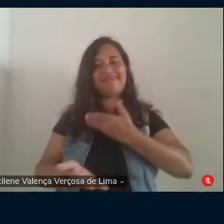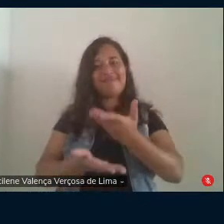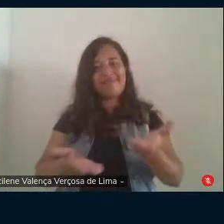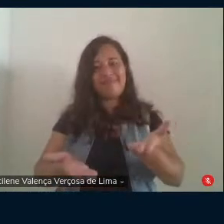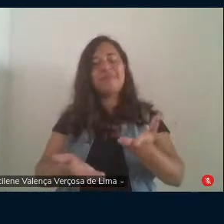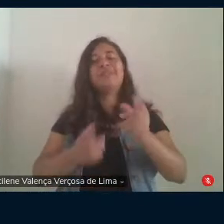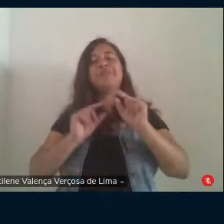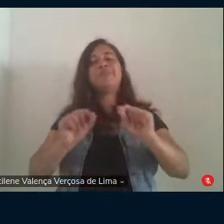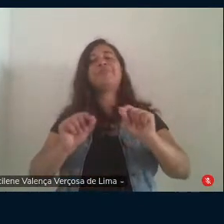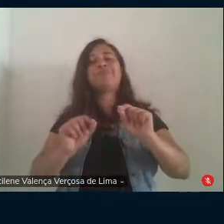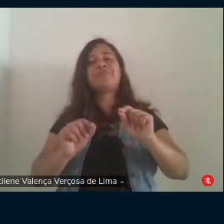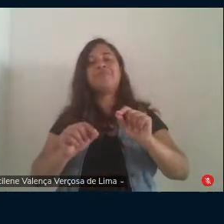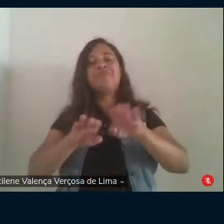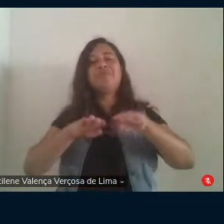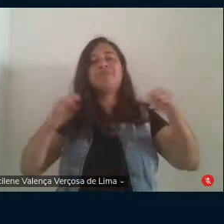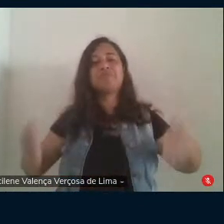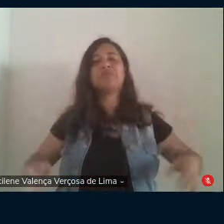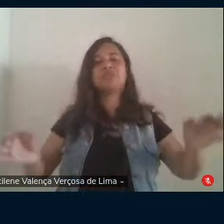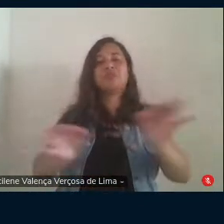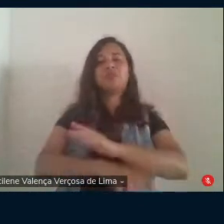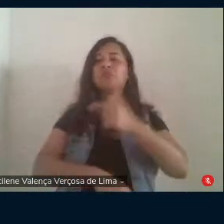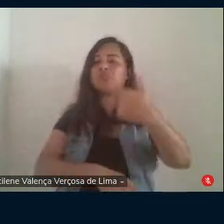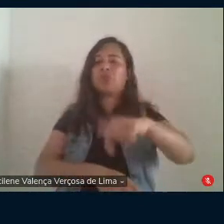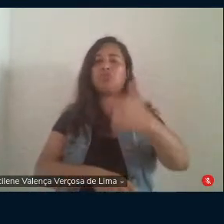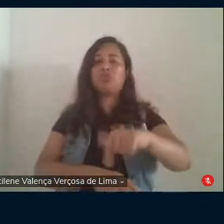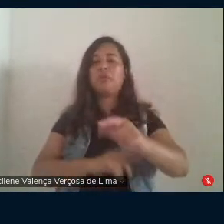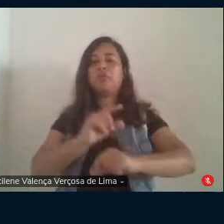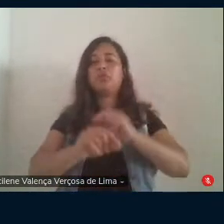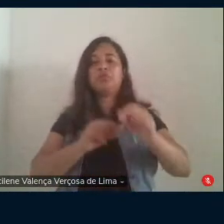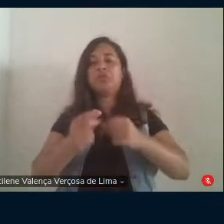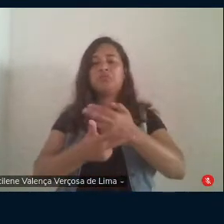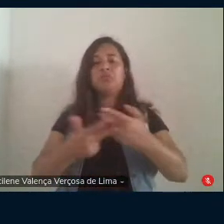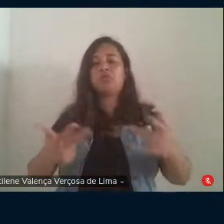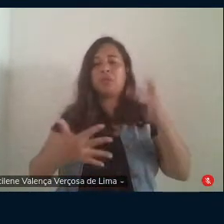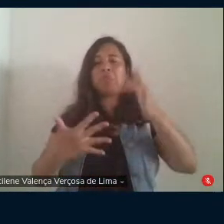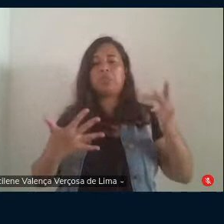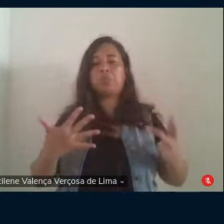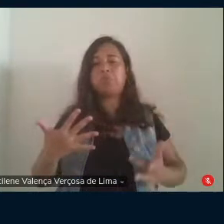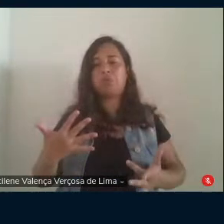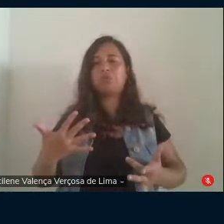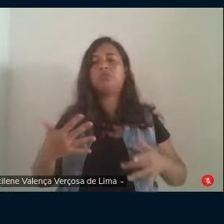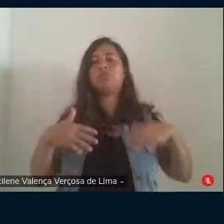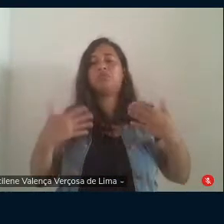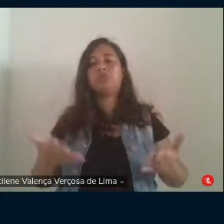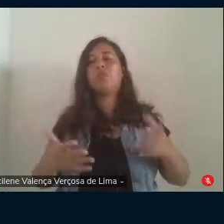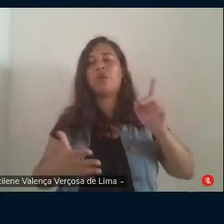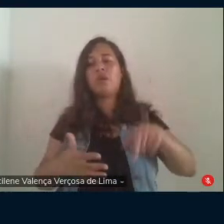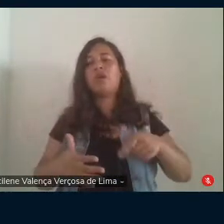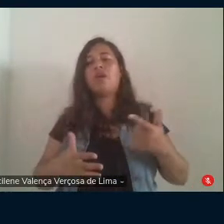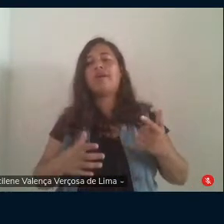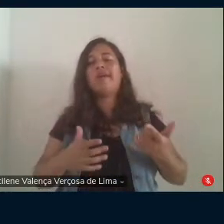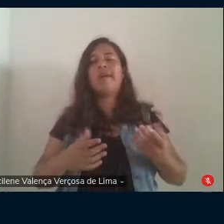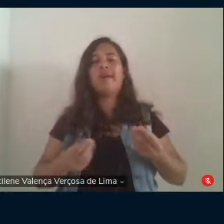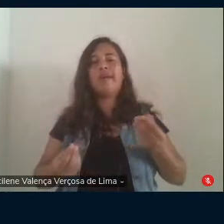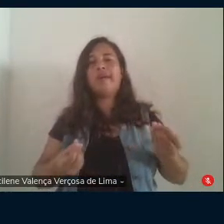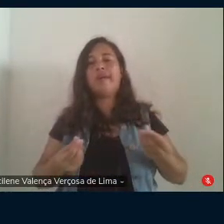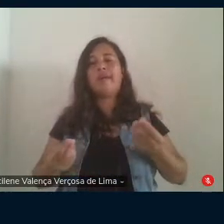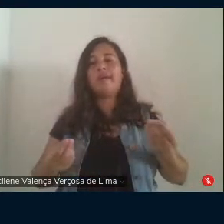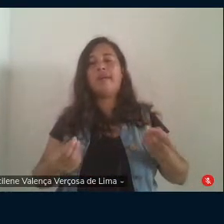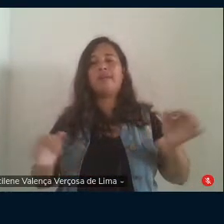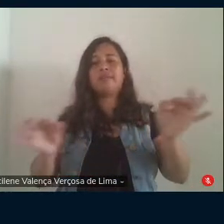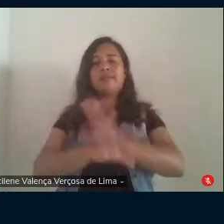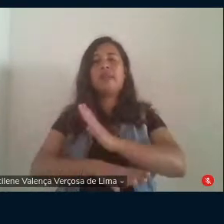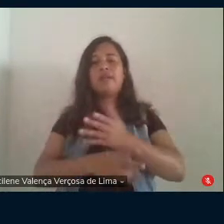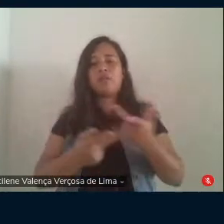essa mesa de encerramento nós não temos intervenções dialógicas então é uma mesa que encerra com as